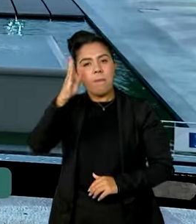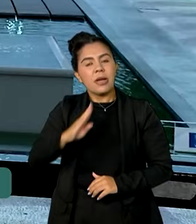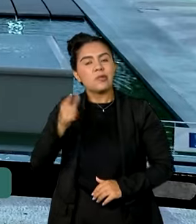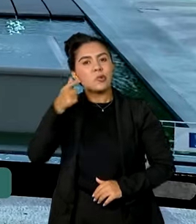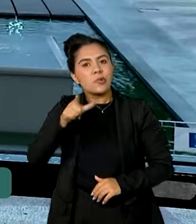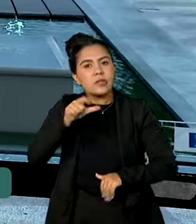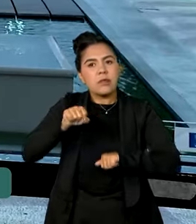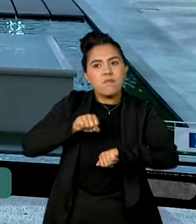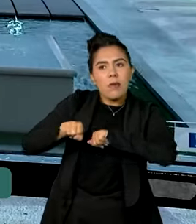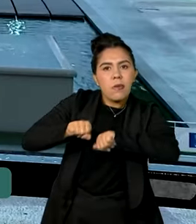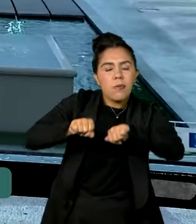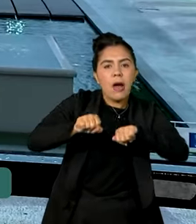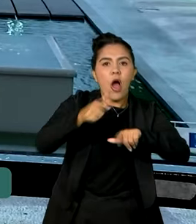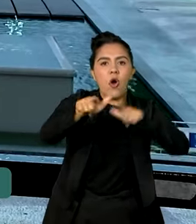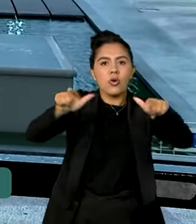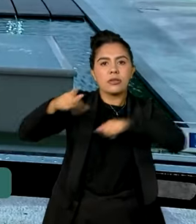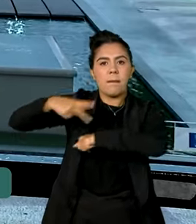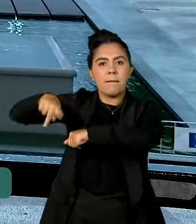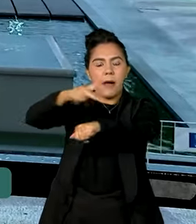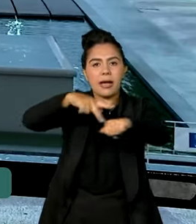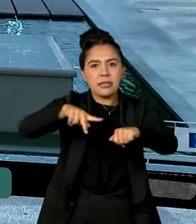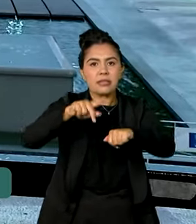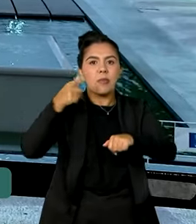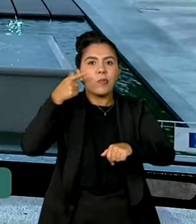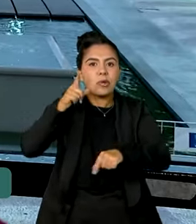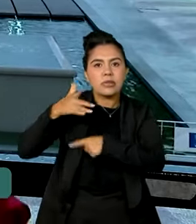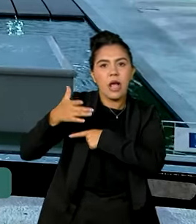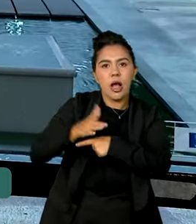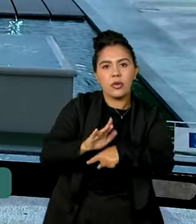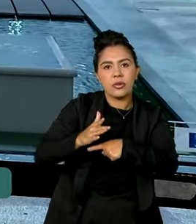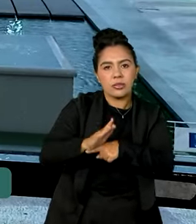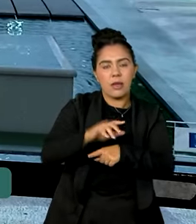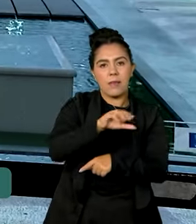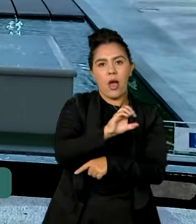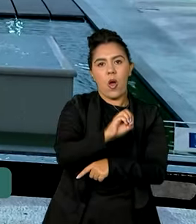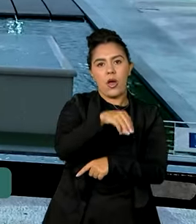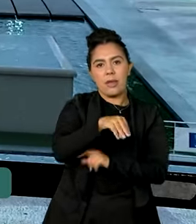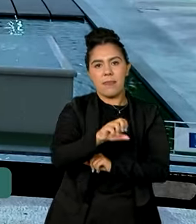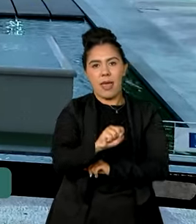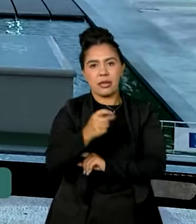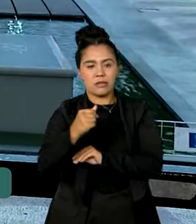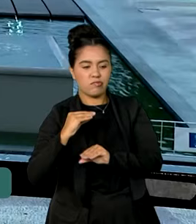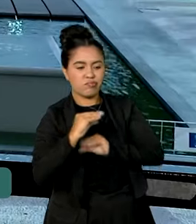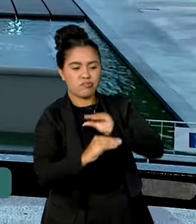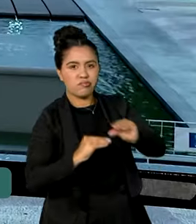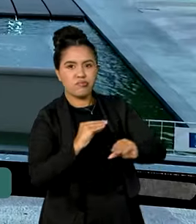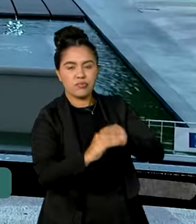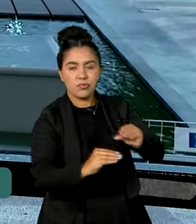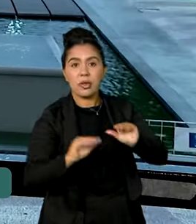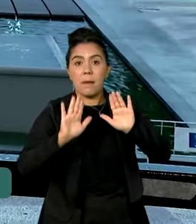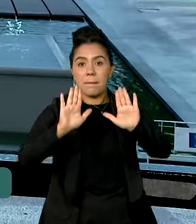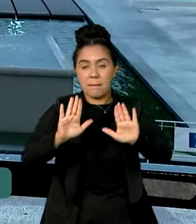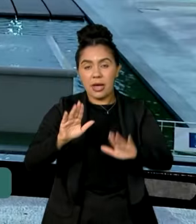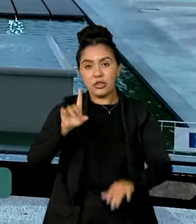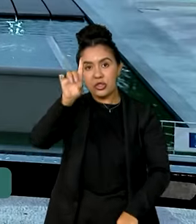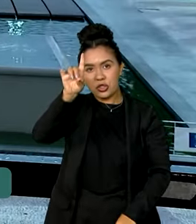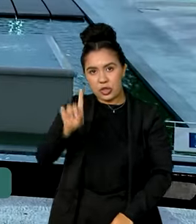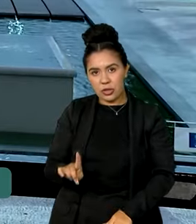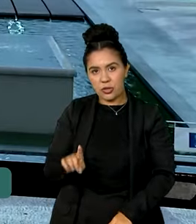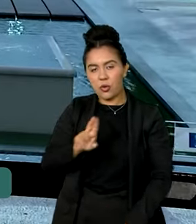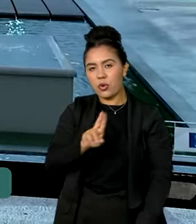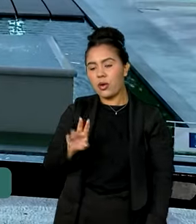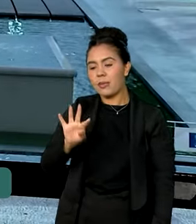países, contribuindo para o aumento das doações ao MS. Segundo o diretor-geral da entidade, Tedros Adhanom,